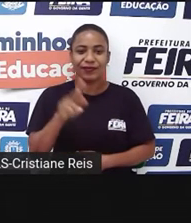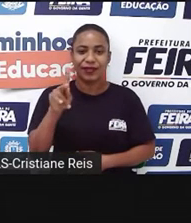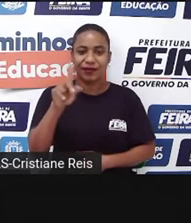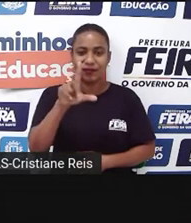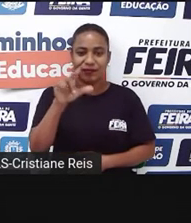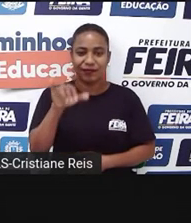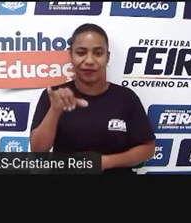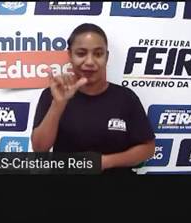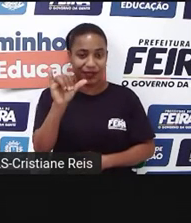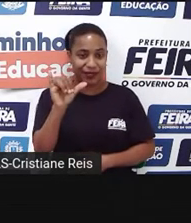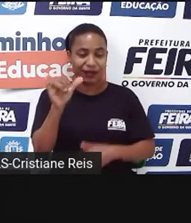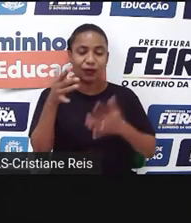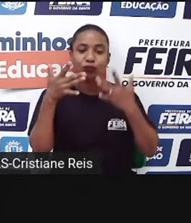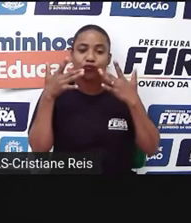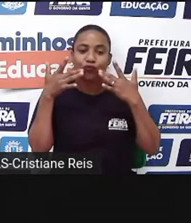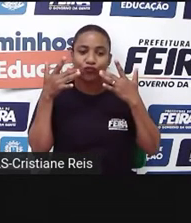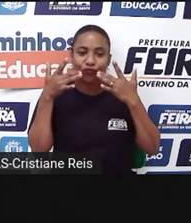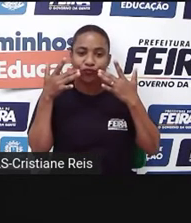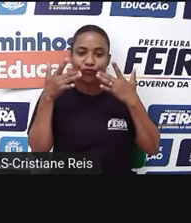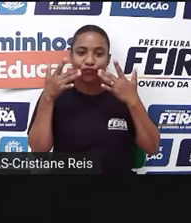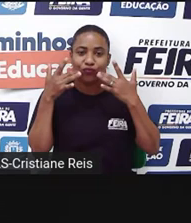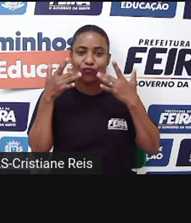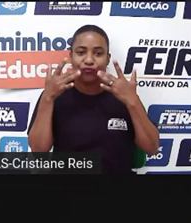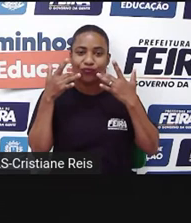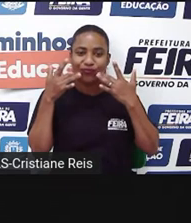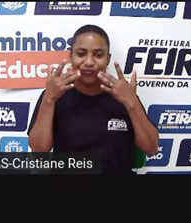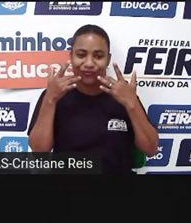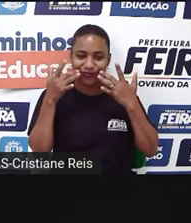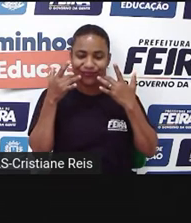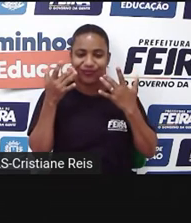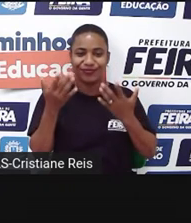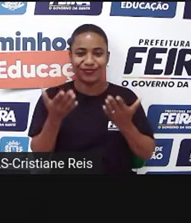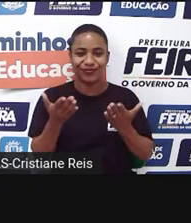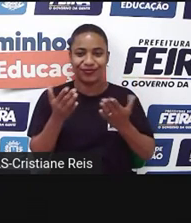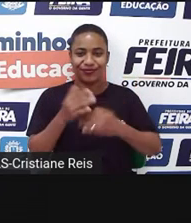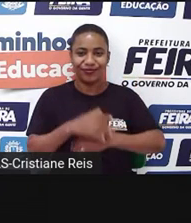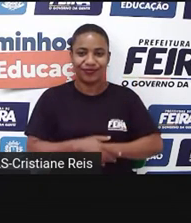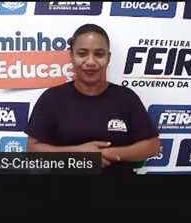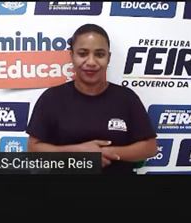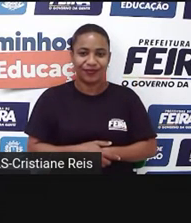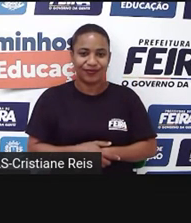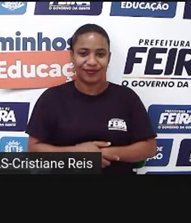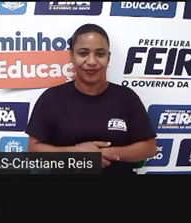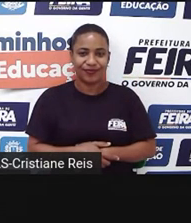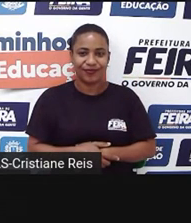peça teatral. Então, essa imagem aqui representa uma cena da peça teatral Hamlet.